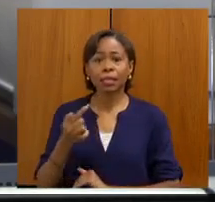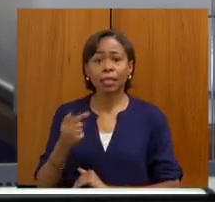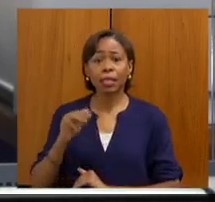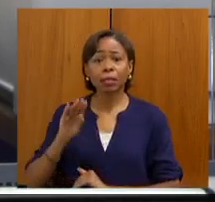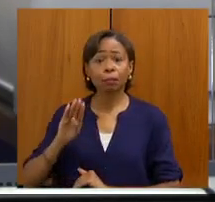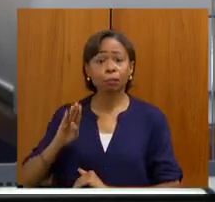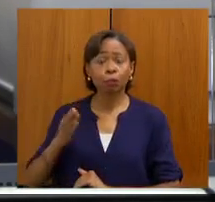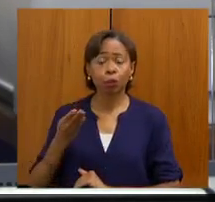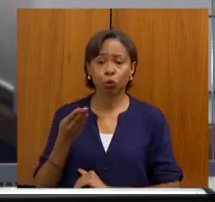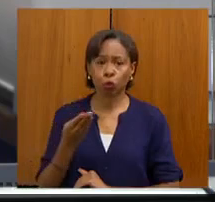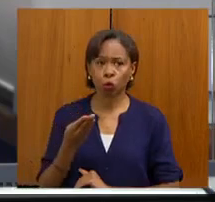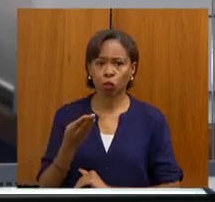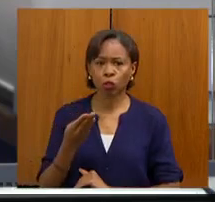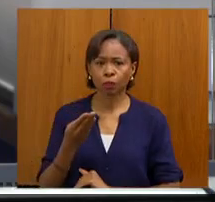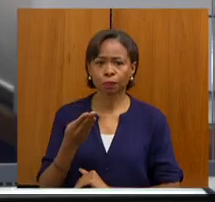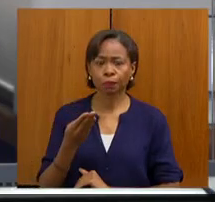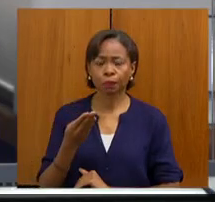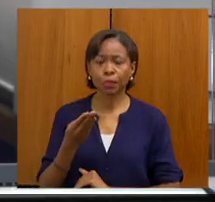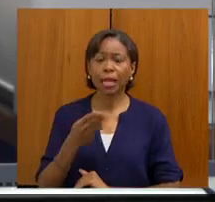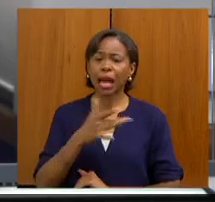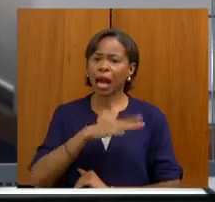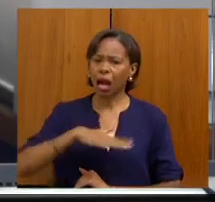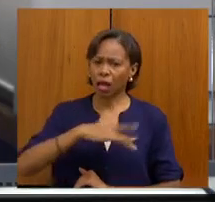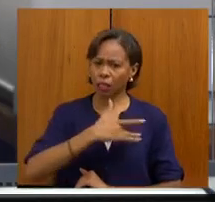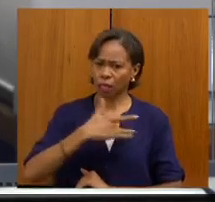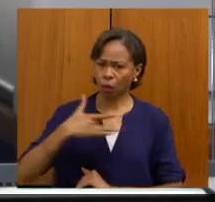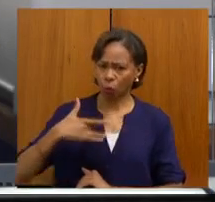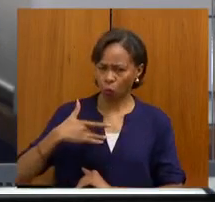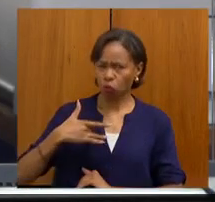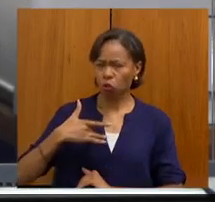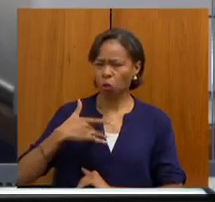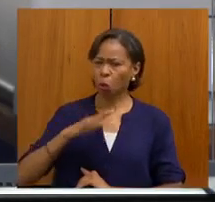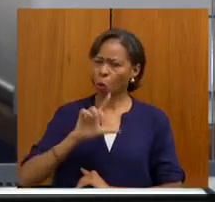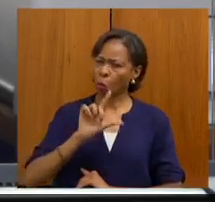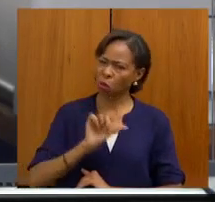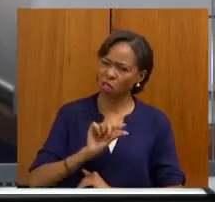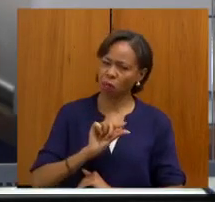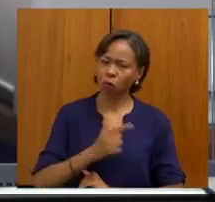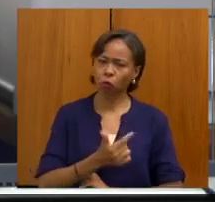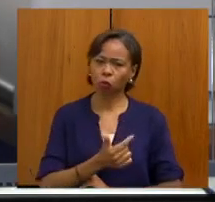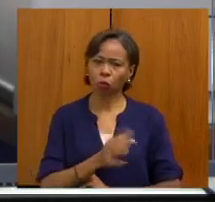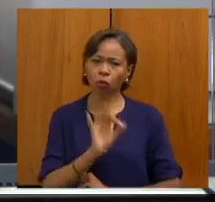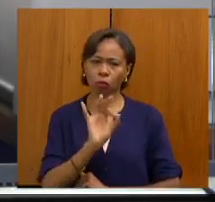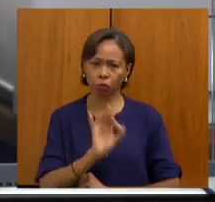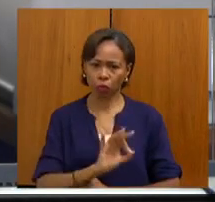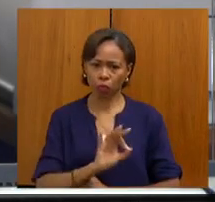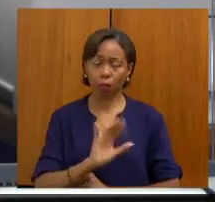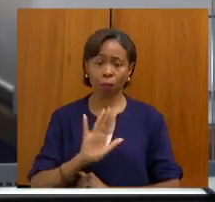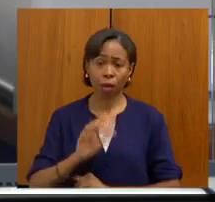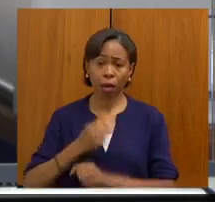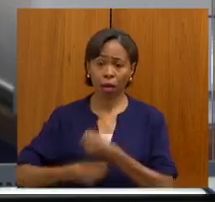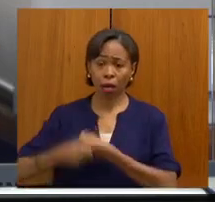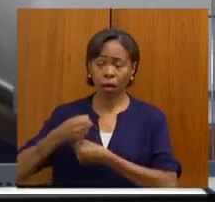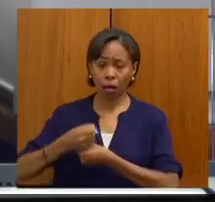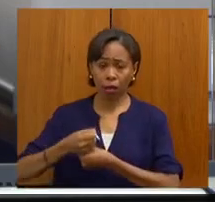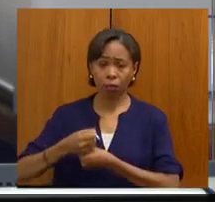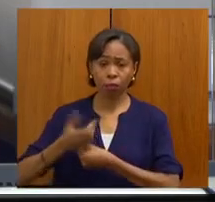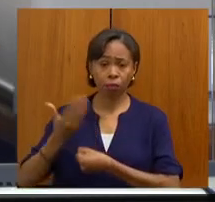constitucional da saúde é os 12%. Nós empenhamos, ano passado, 12